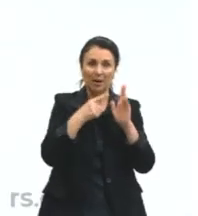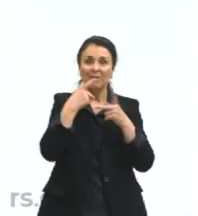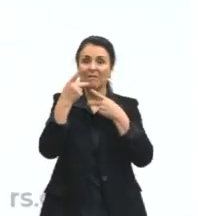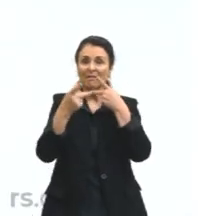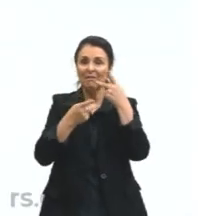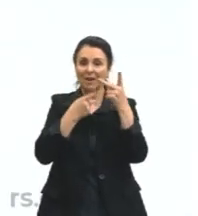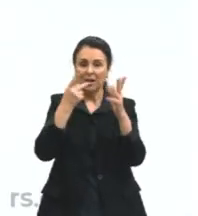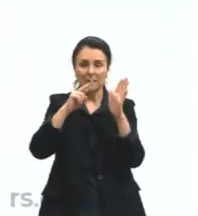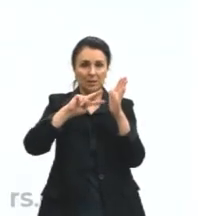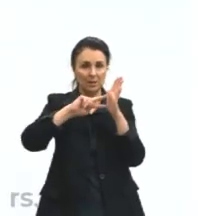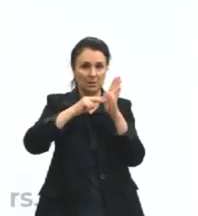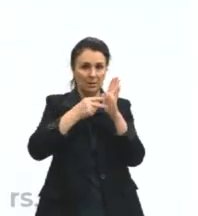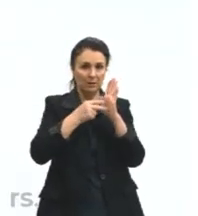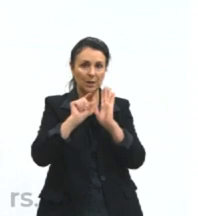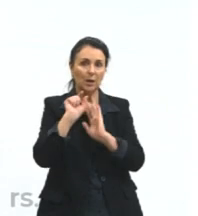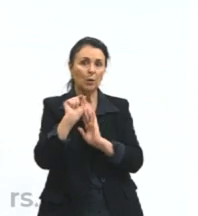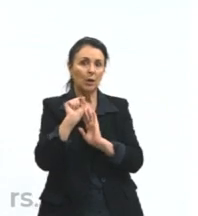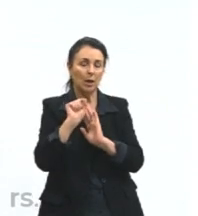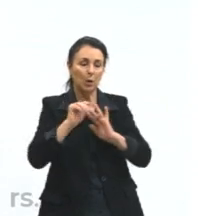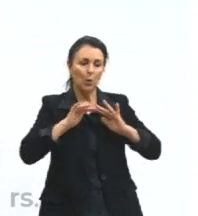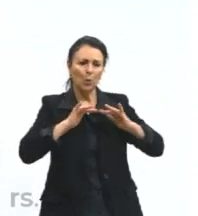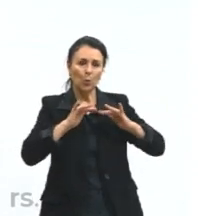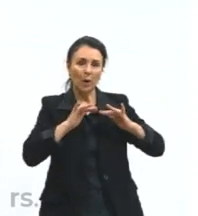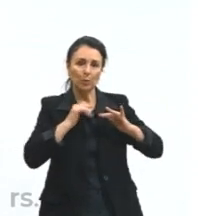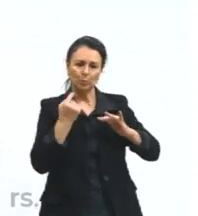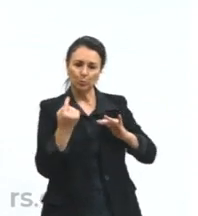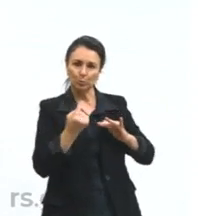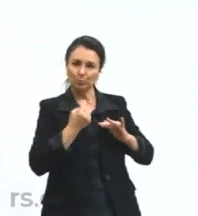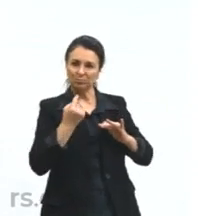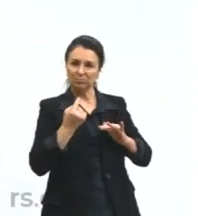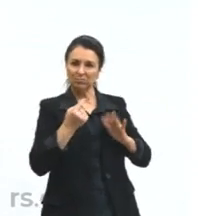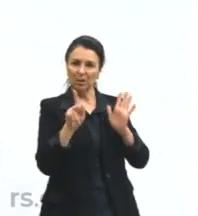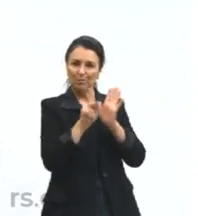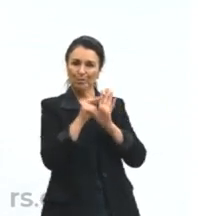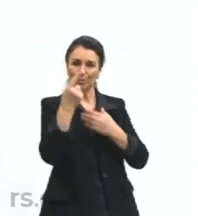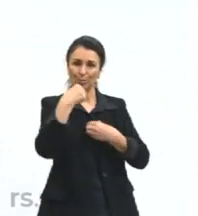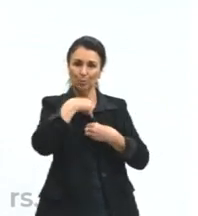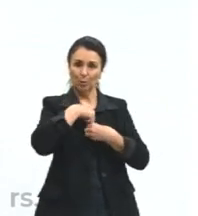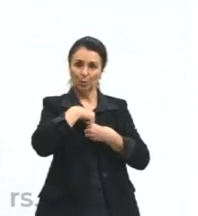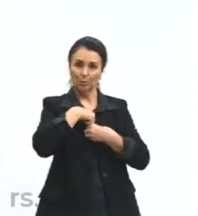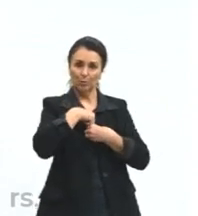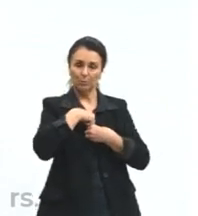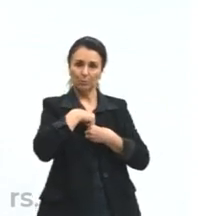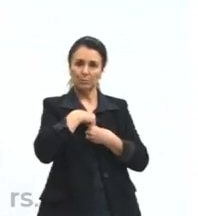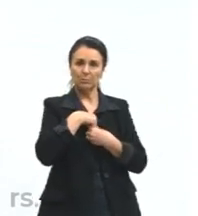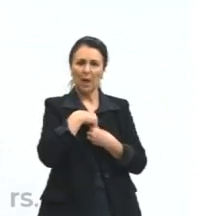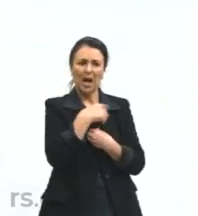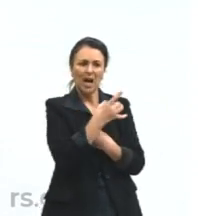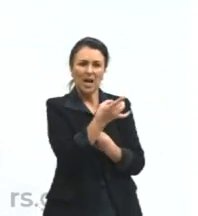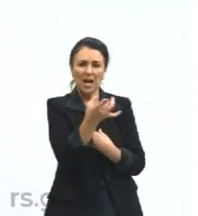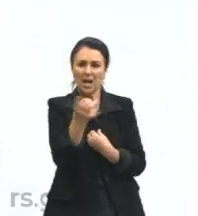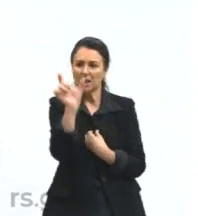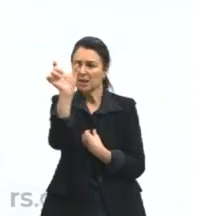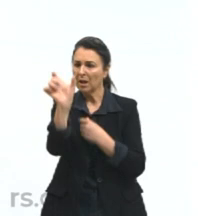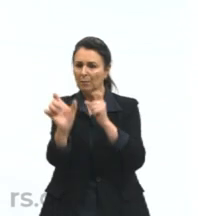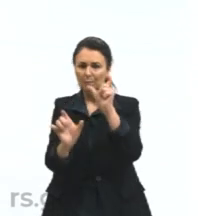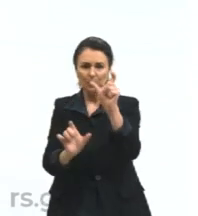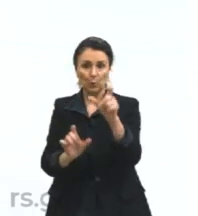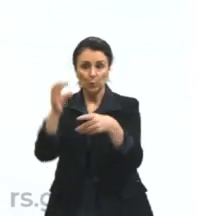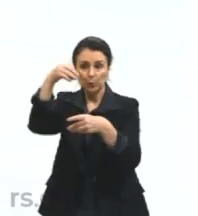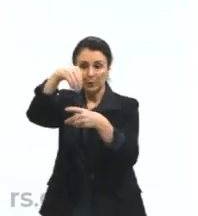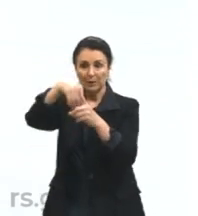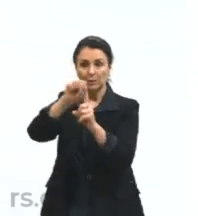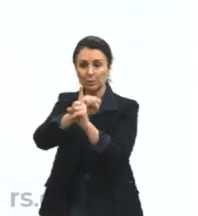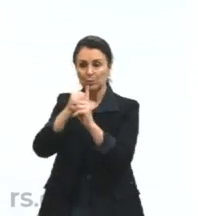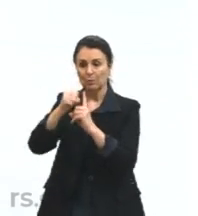vai ser um ato individual. Cada indivíduo de uma sociedade